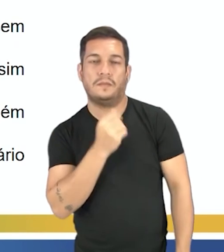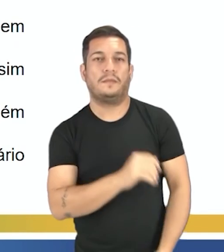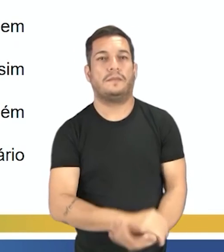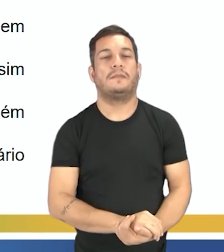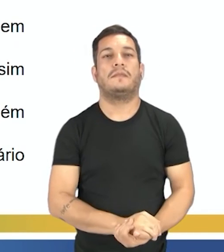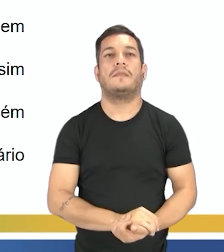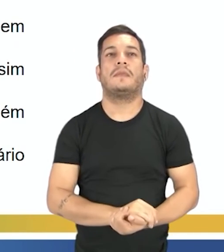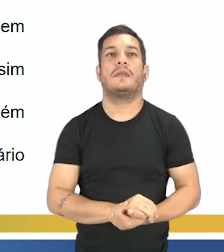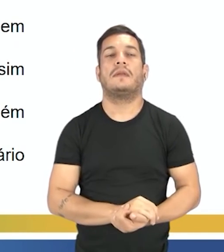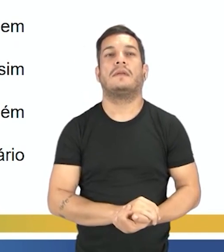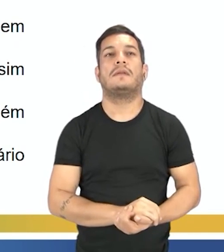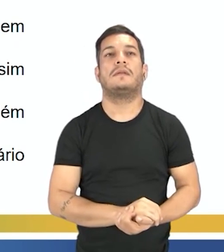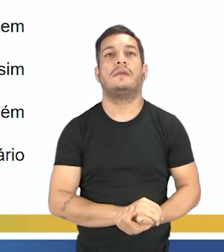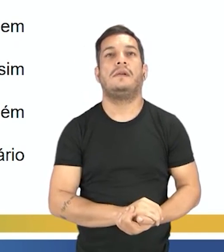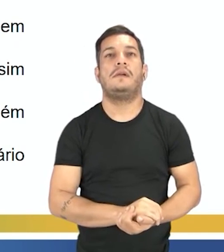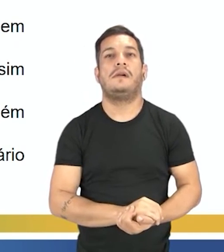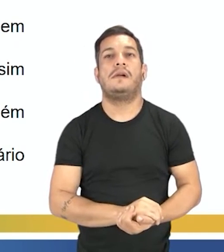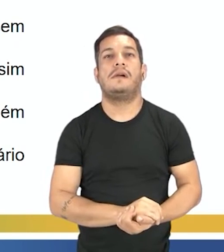homem.